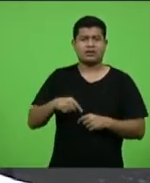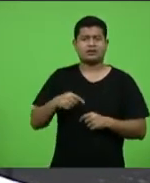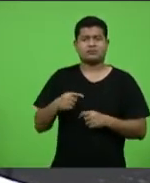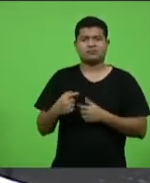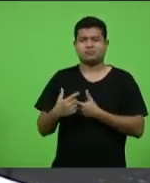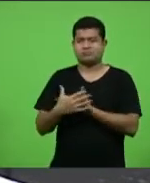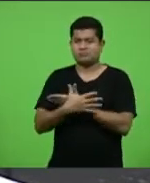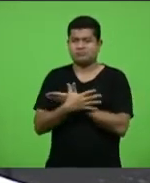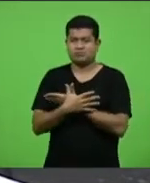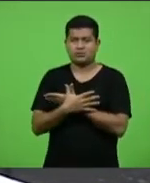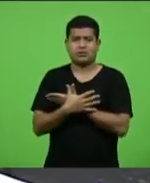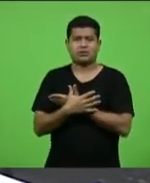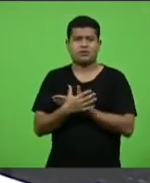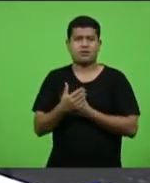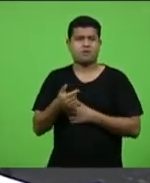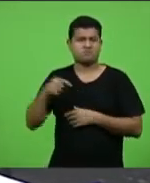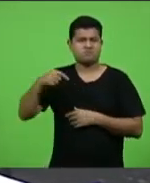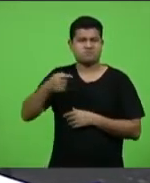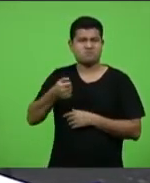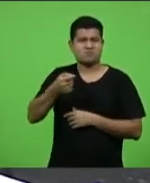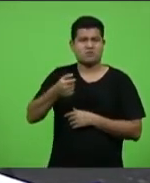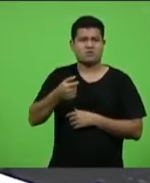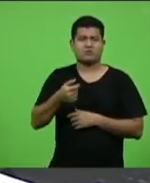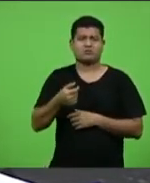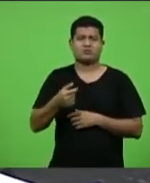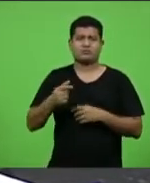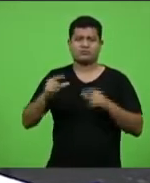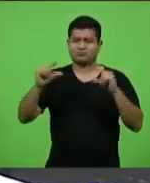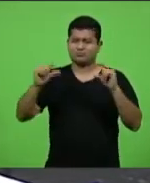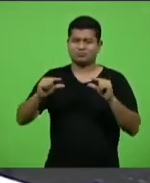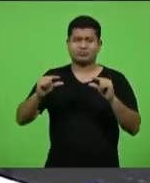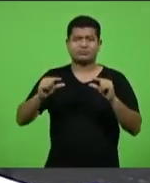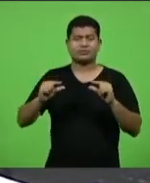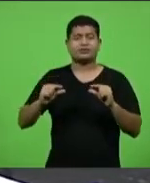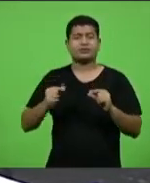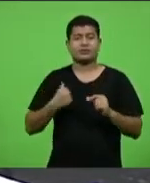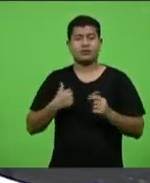repercutir isso, porque a gente não pode deixar